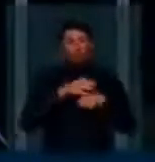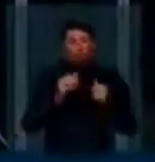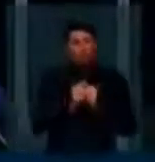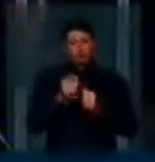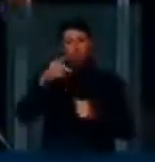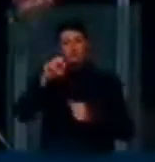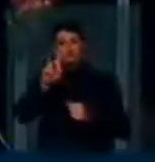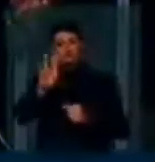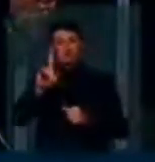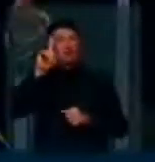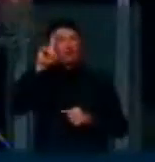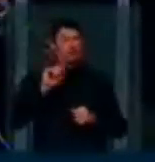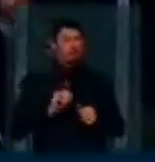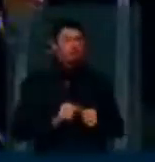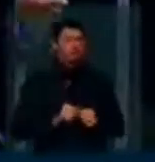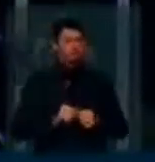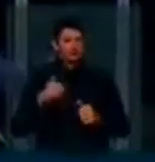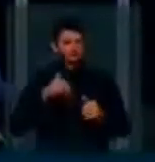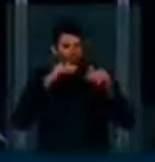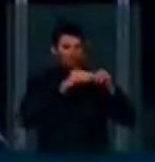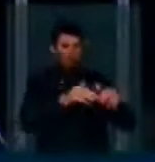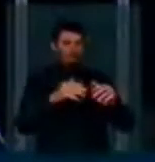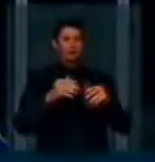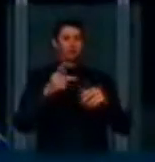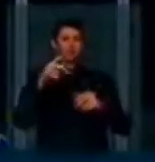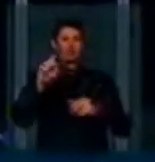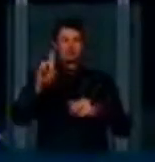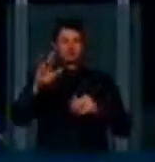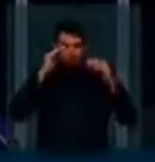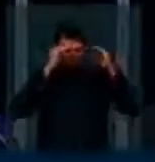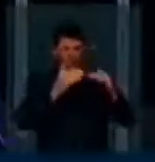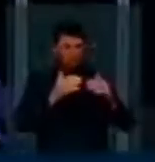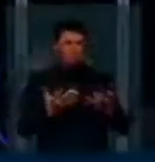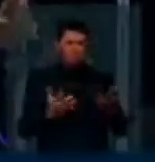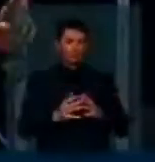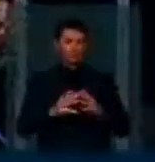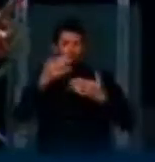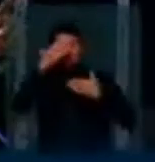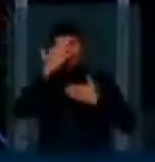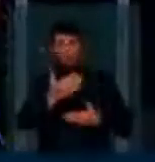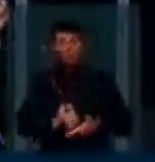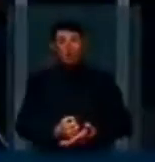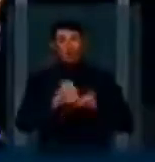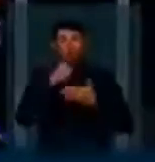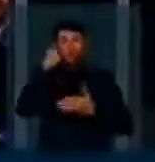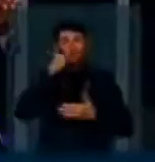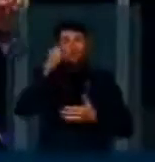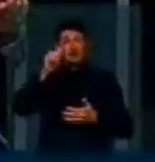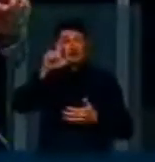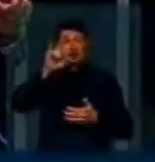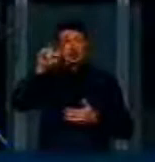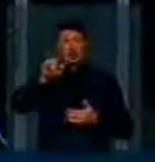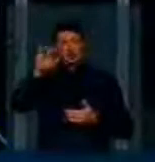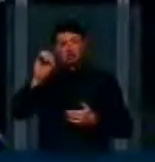PSDB, aliás, quero me dirigir à bancada do PSDB com todo respeito, agradecer o apoio que o senador Aluísio Nunes Ferreira,